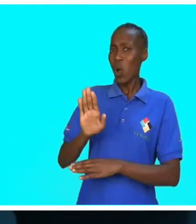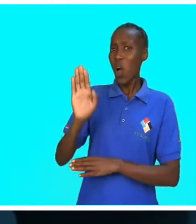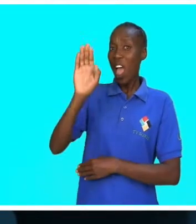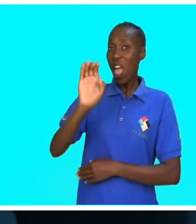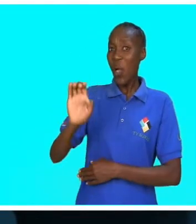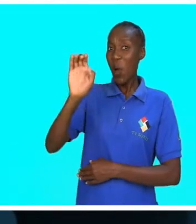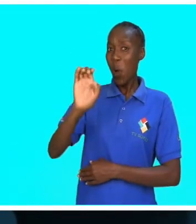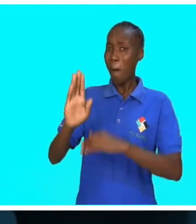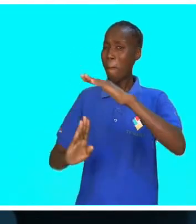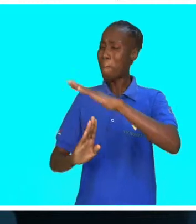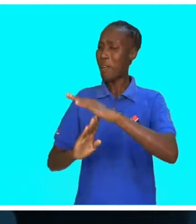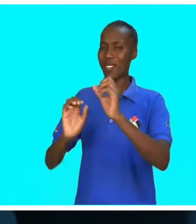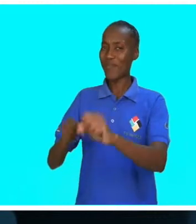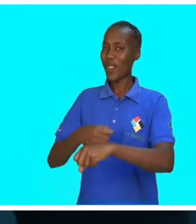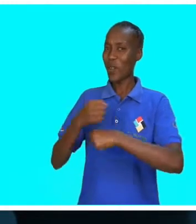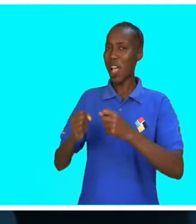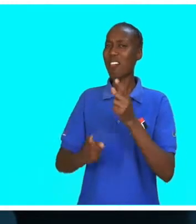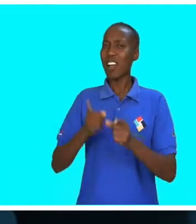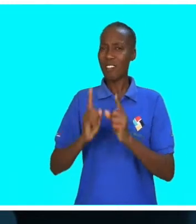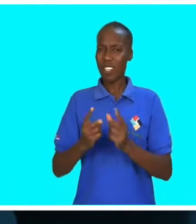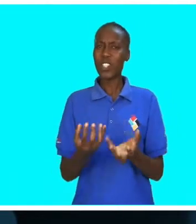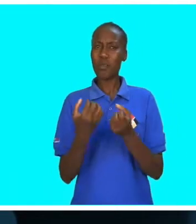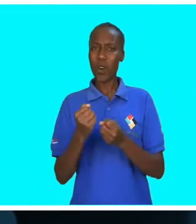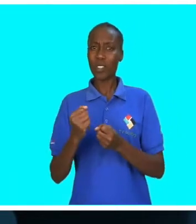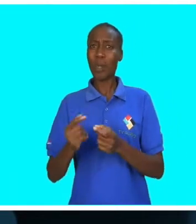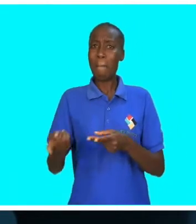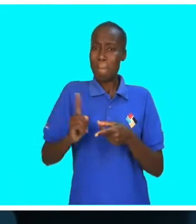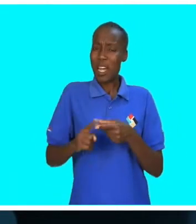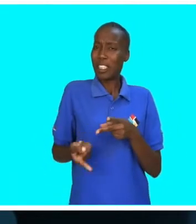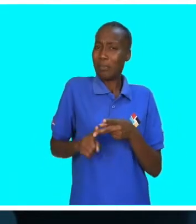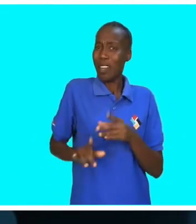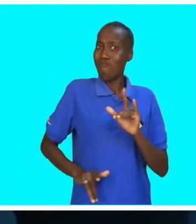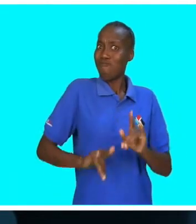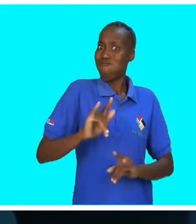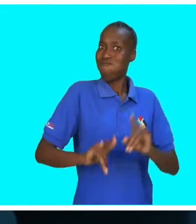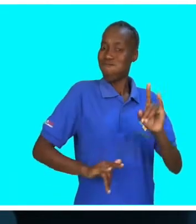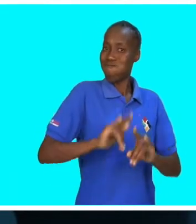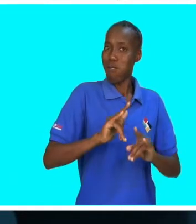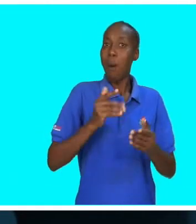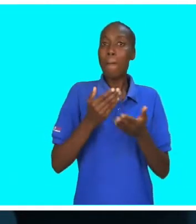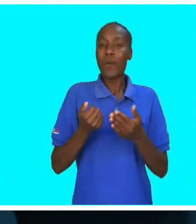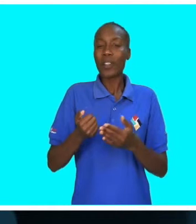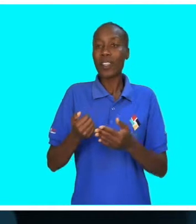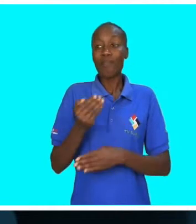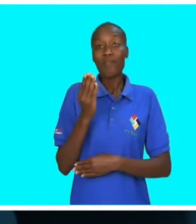a ser um topo nela. Eu acredito que a Leia vai chegar onde ela realmente sempre desejou, porque